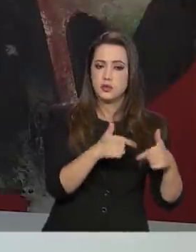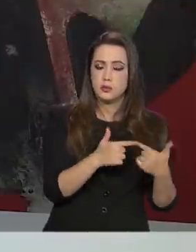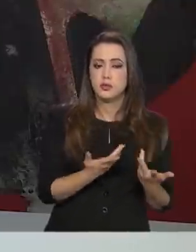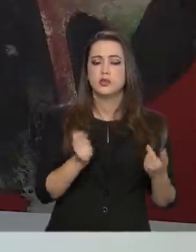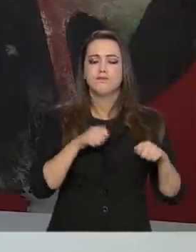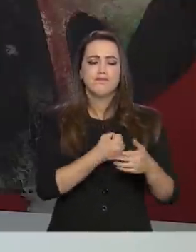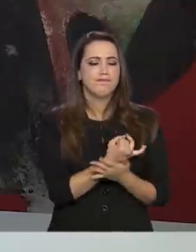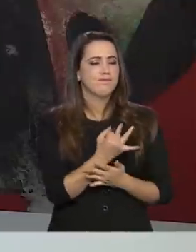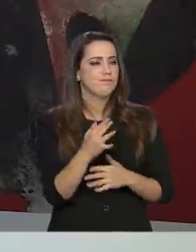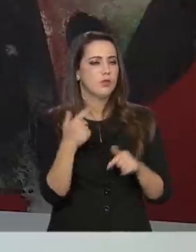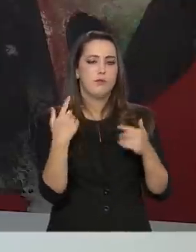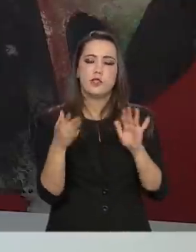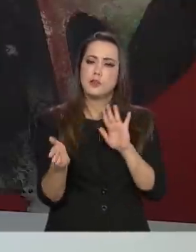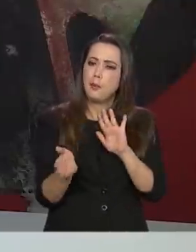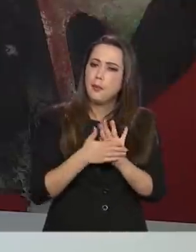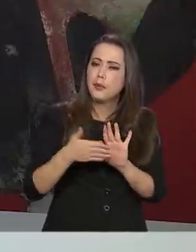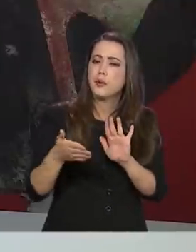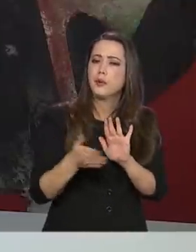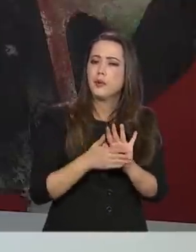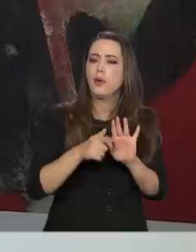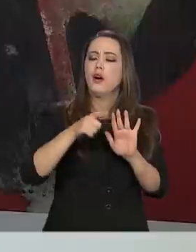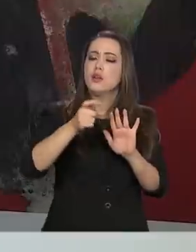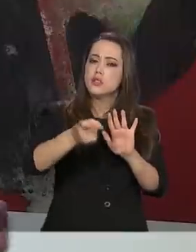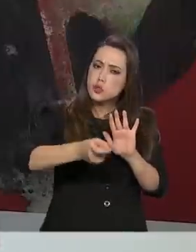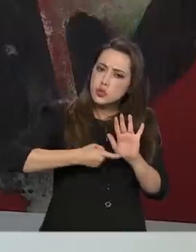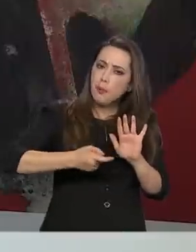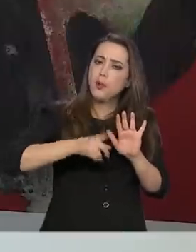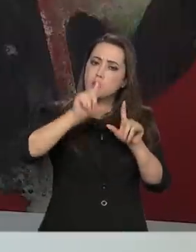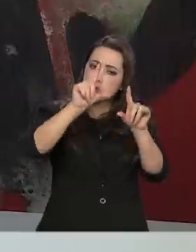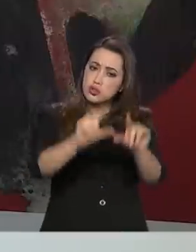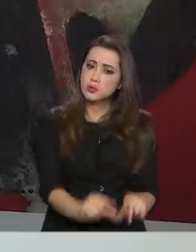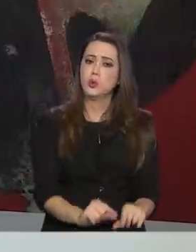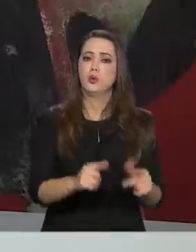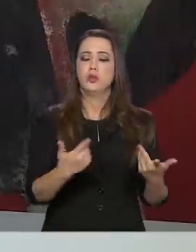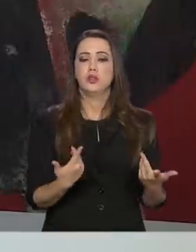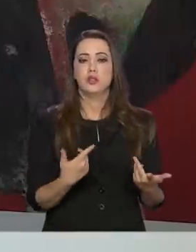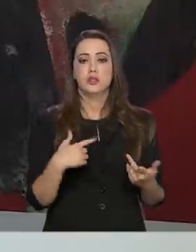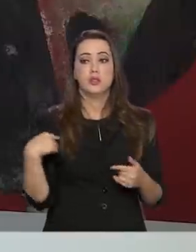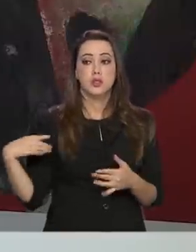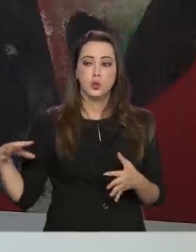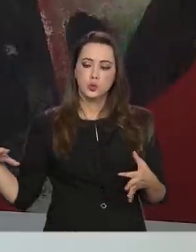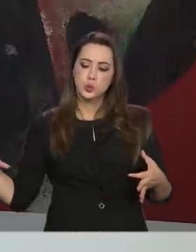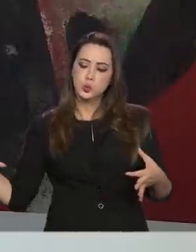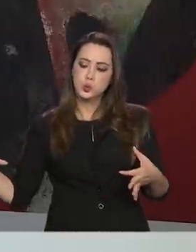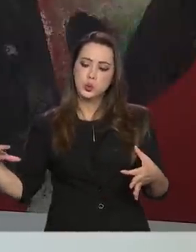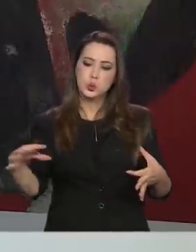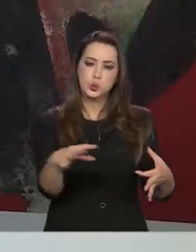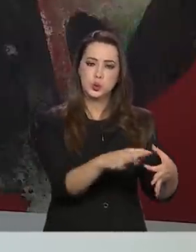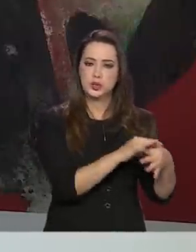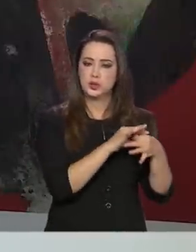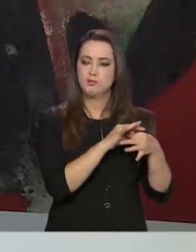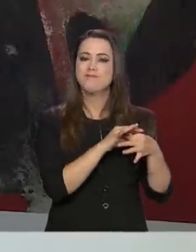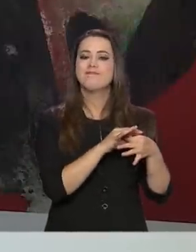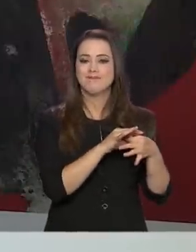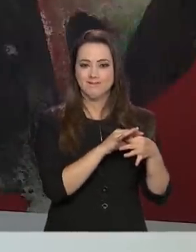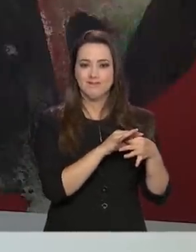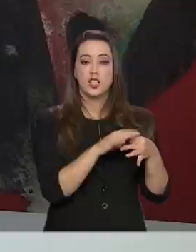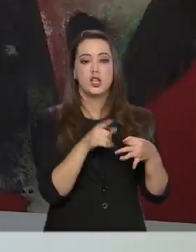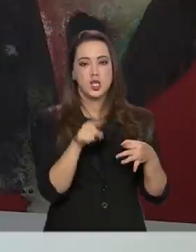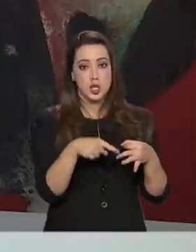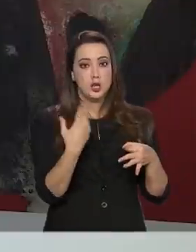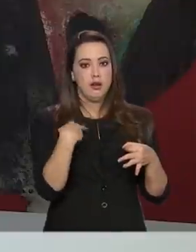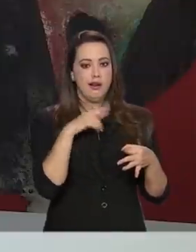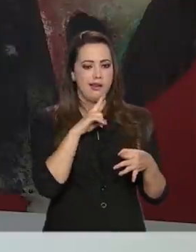mercado de trabalho em termos de impostos. Então, tudo isso vem trabalhando junto. E eu acredito que o resultado vai ser bem, vai